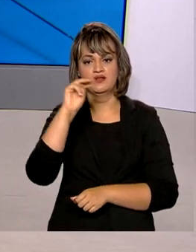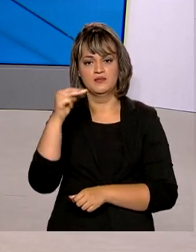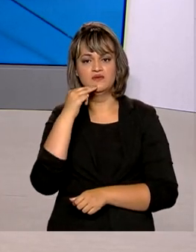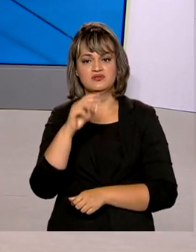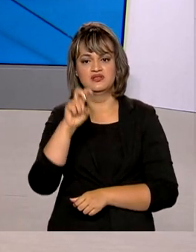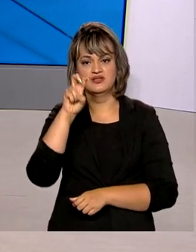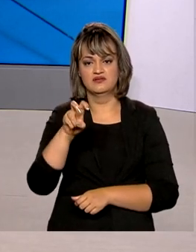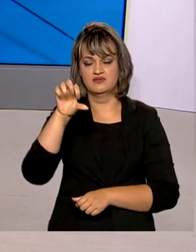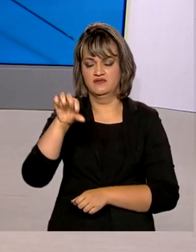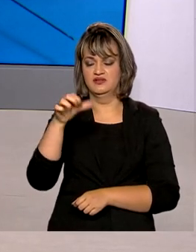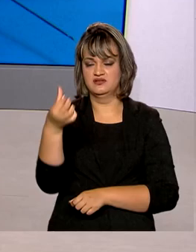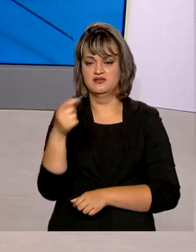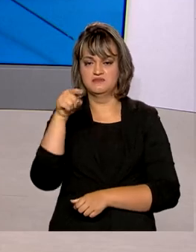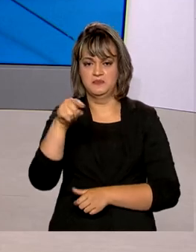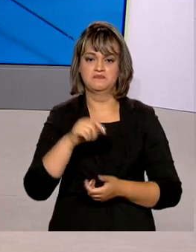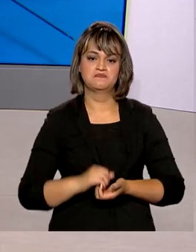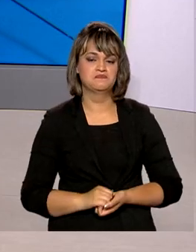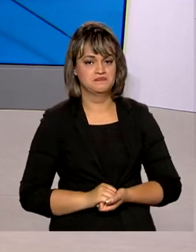596 mil.